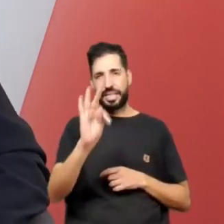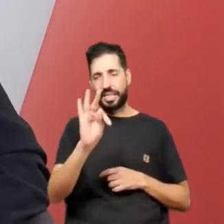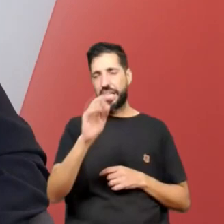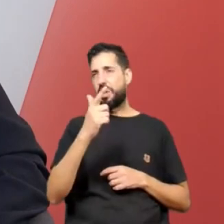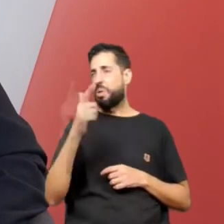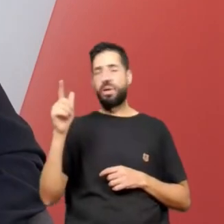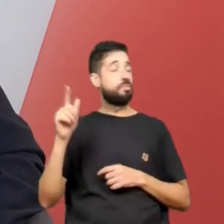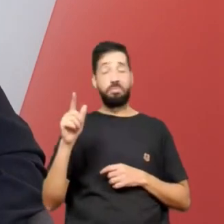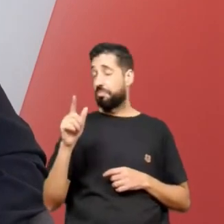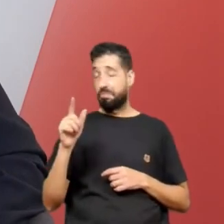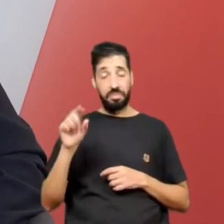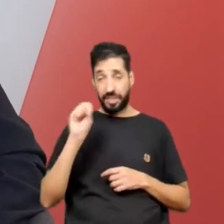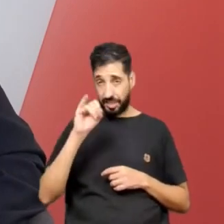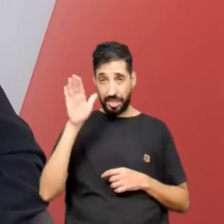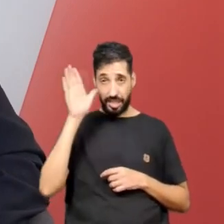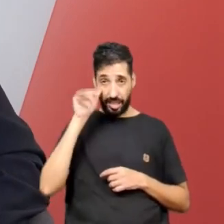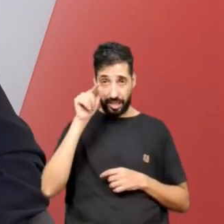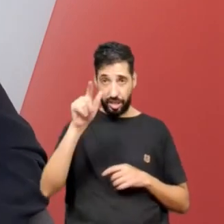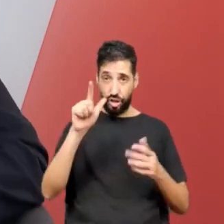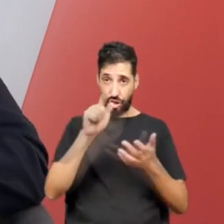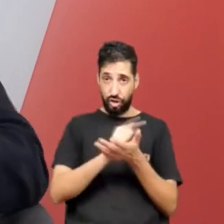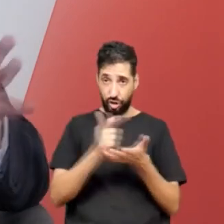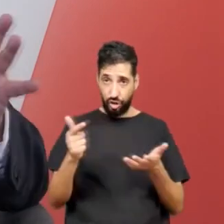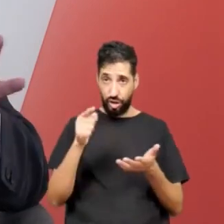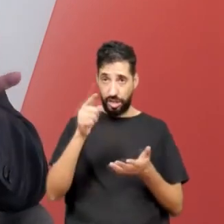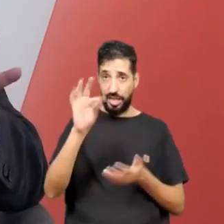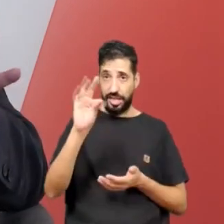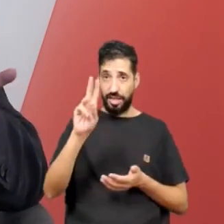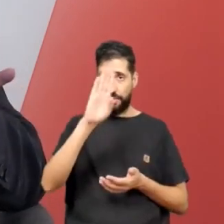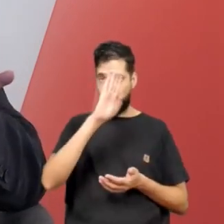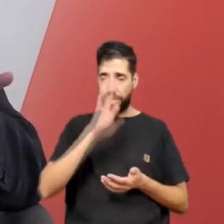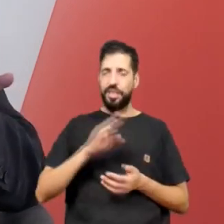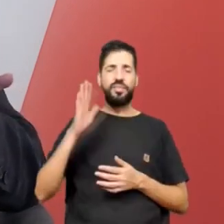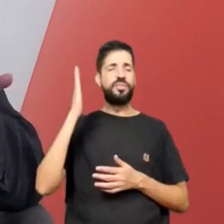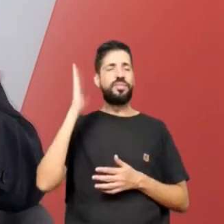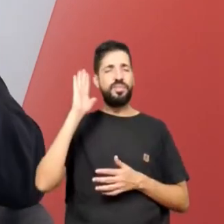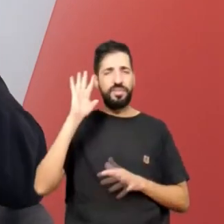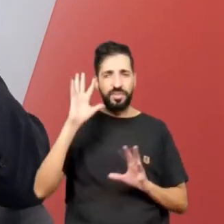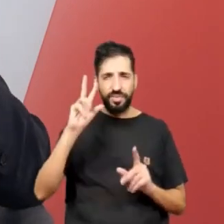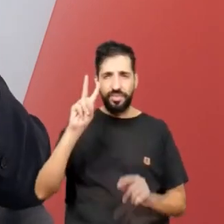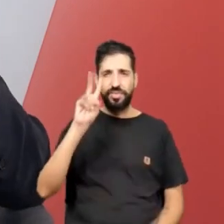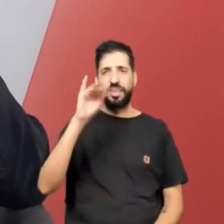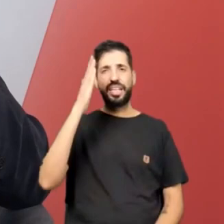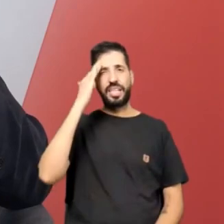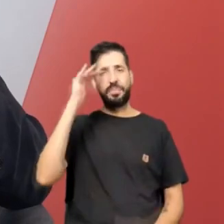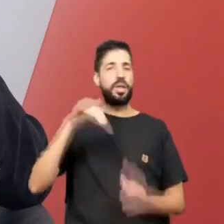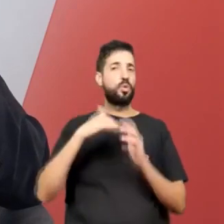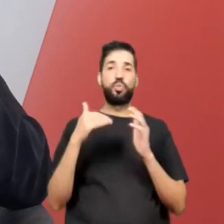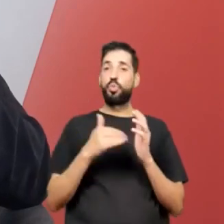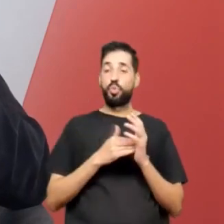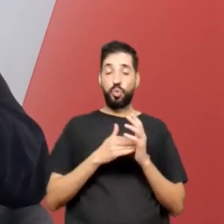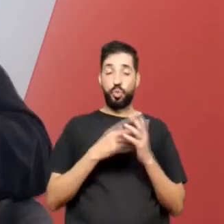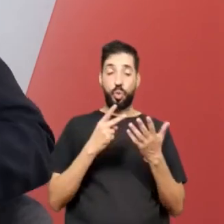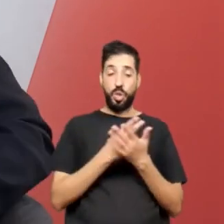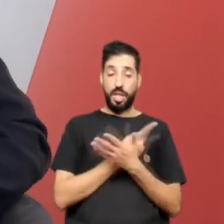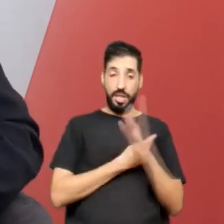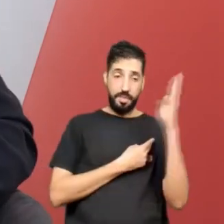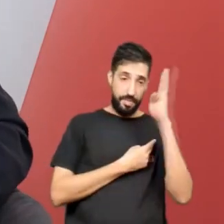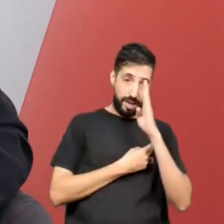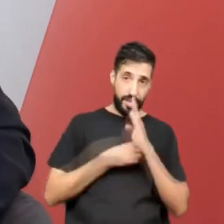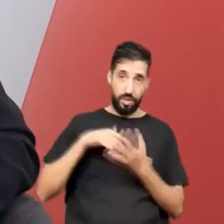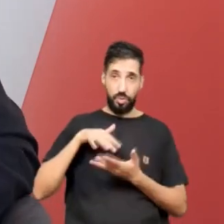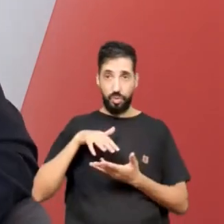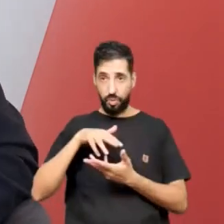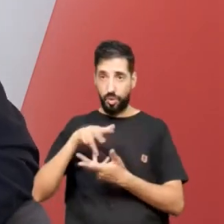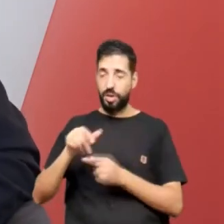telejornal da TV Brasil, você vai saber tudo o que aconteceu no Brasil e no mundo. Mas, esses dias, eu